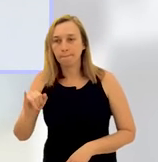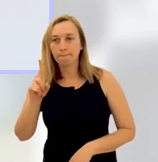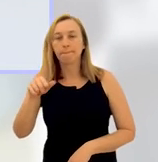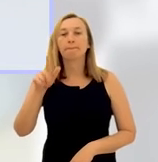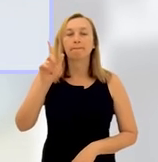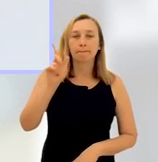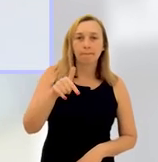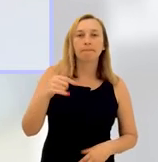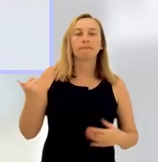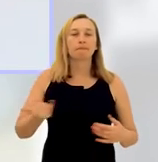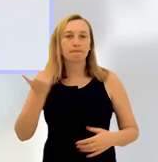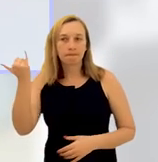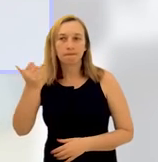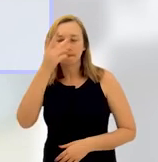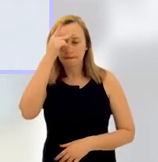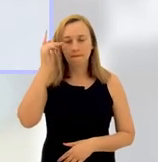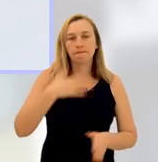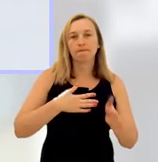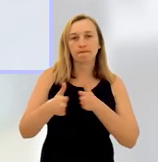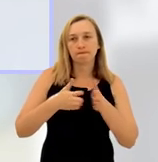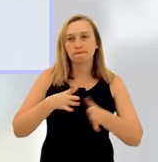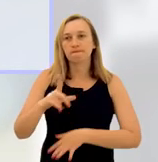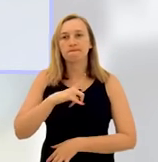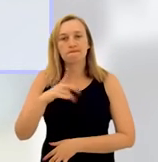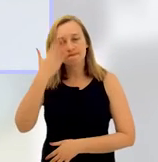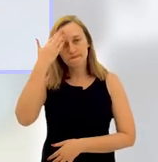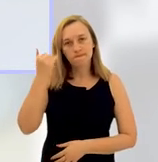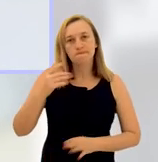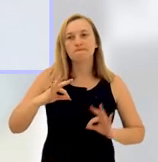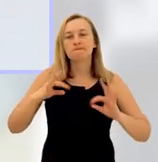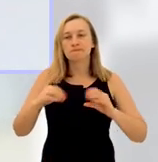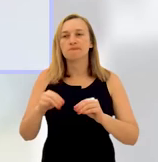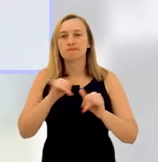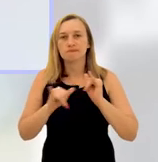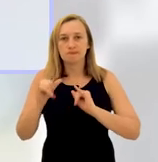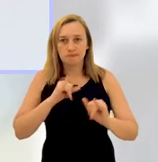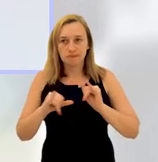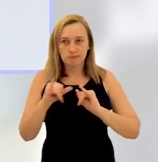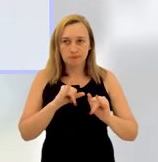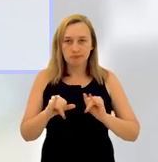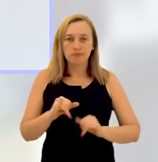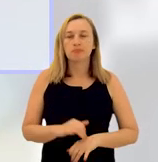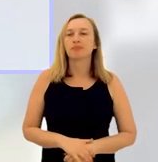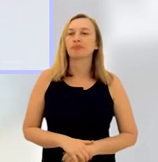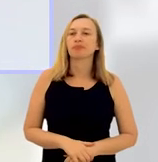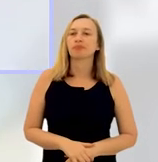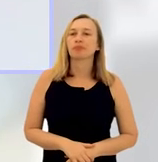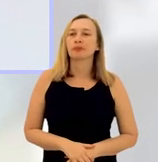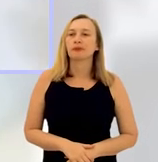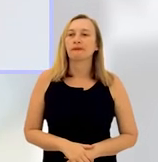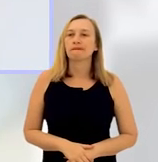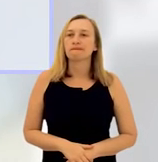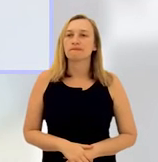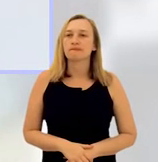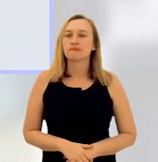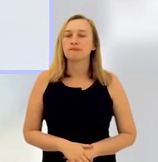Ágil, que é uma ferramenta importante, as pessoas têm acesso e vão sabendo dessas iniciativas. Pois a gente se